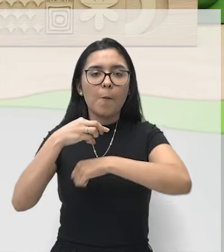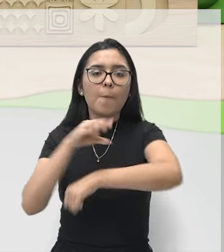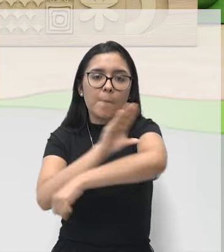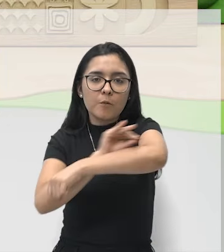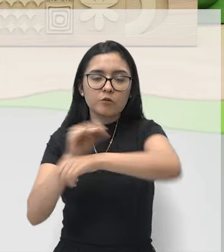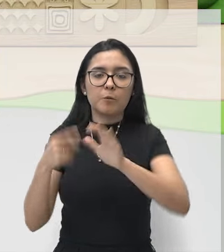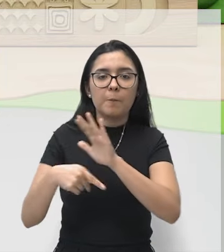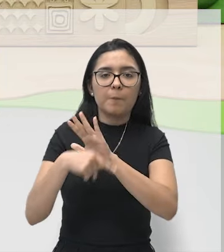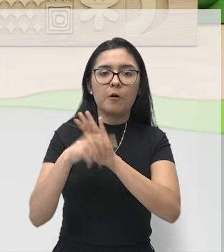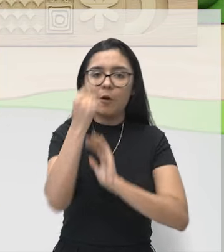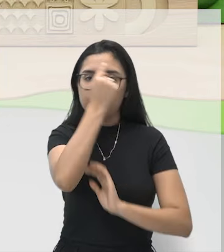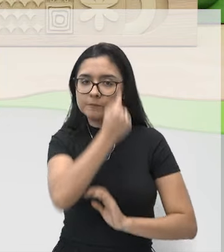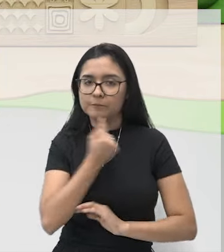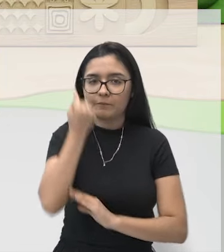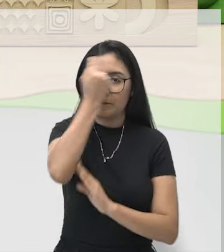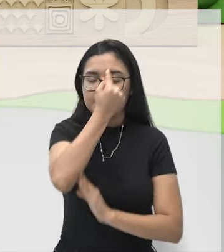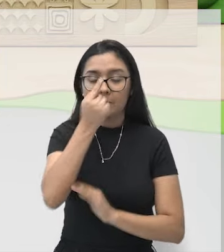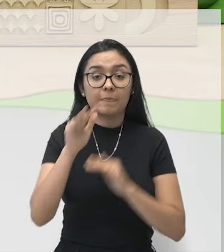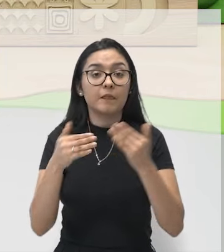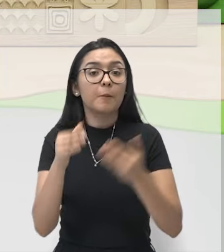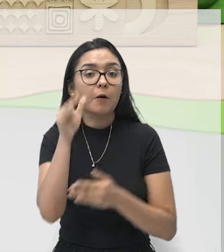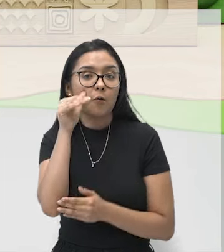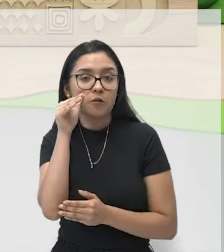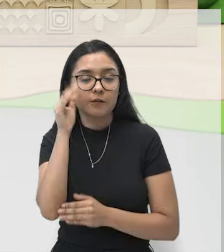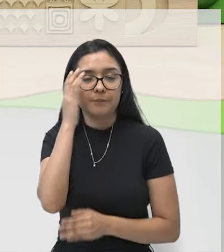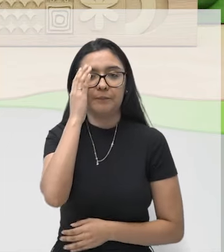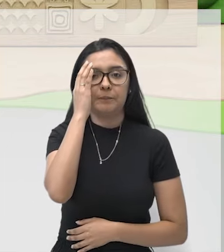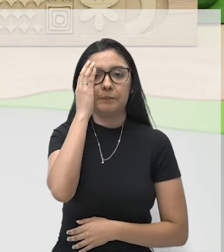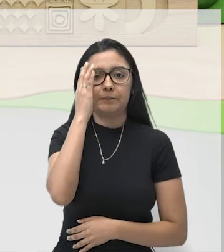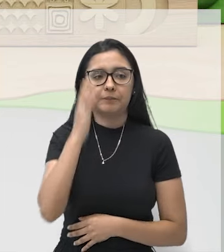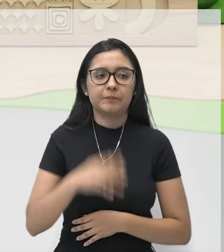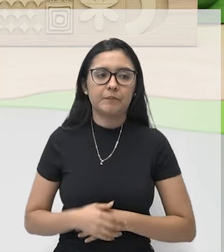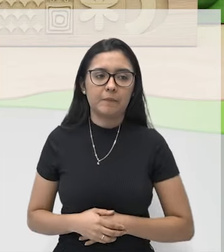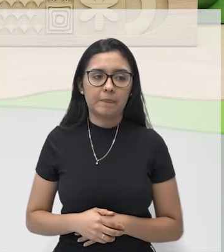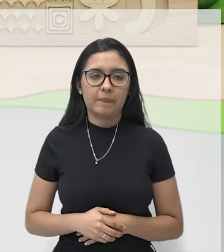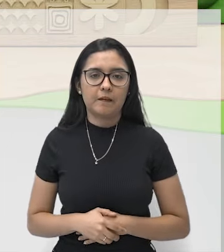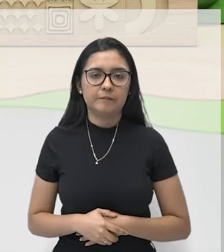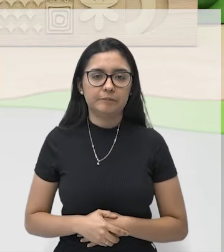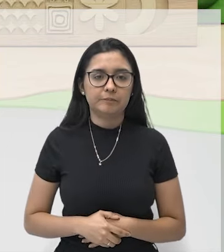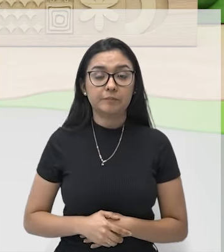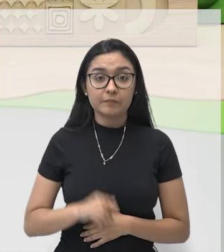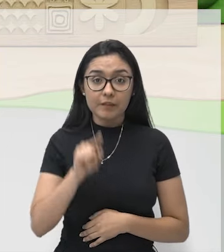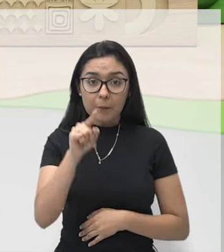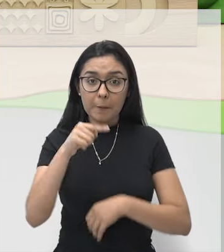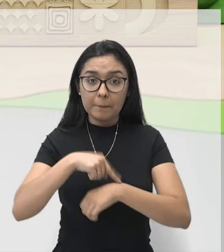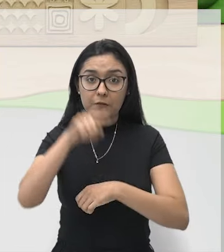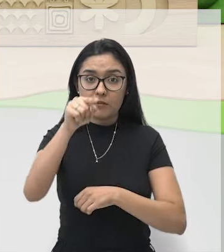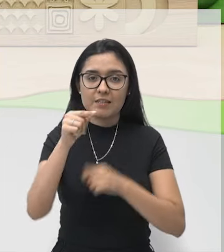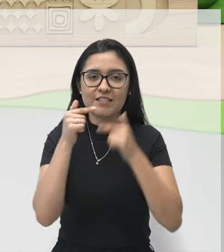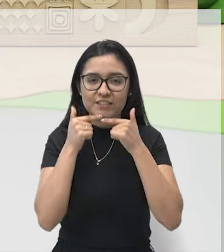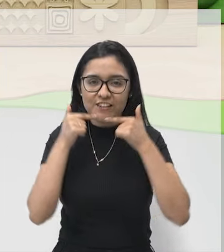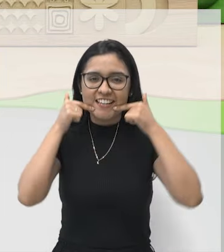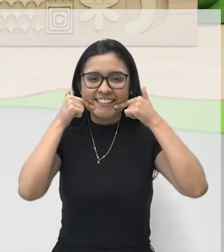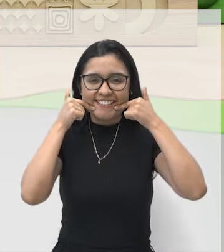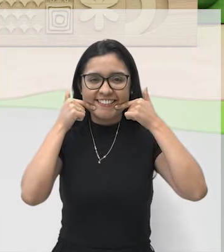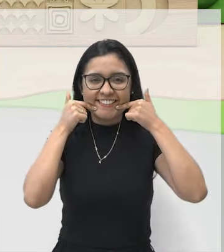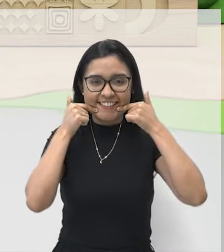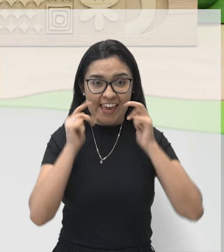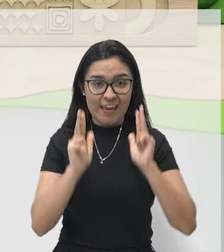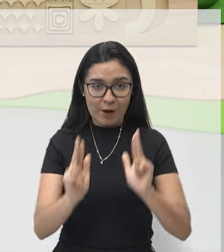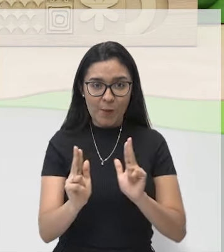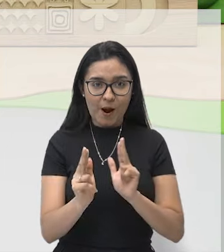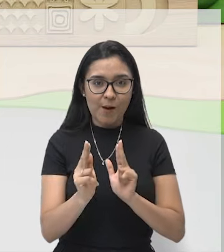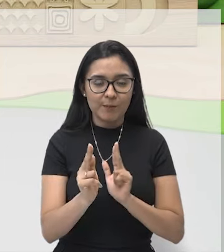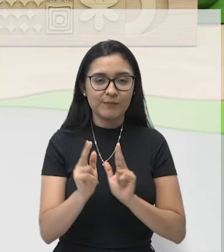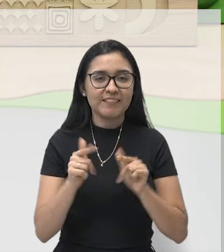E uma curiosidade. Quando você sorri, como a professora está fazendo